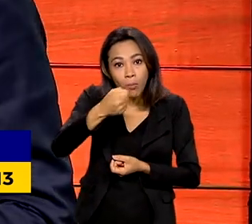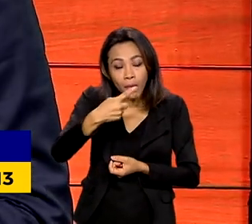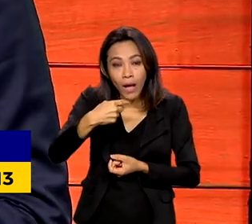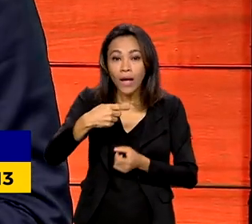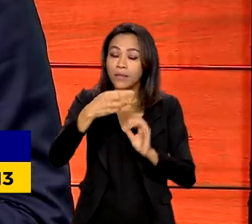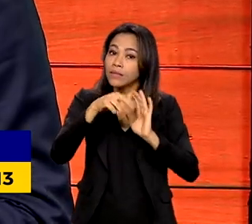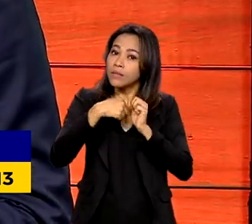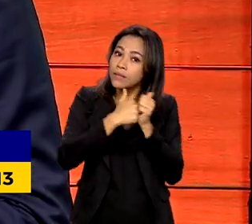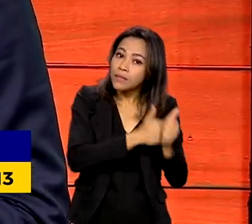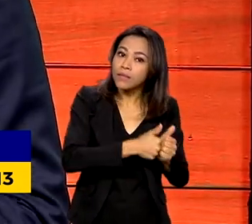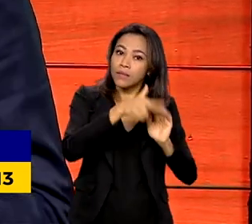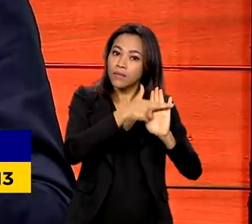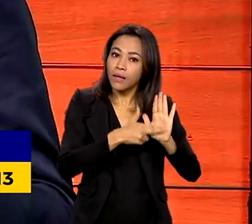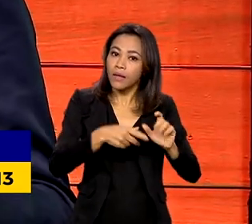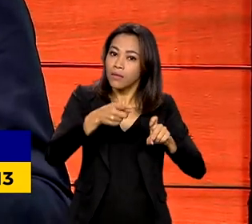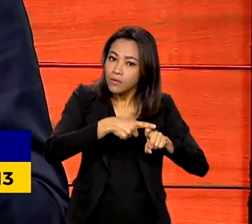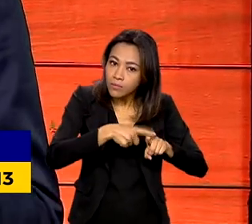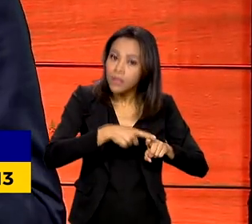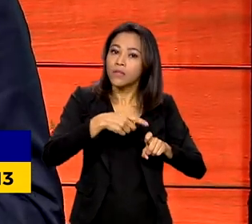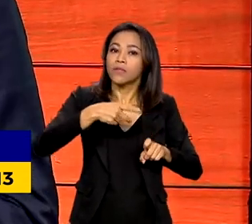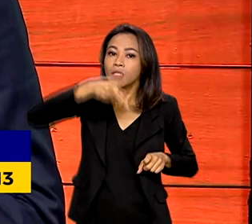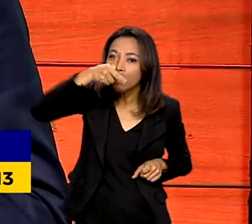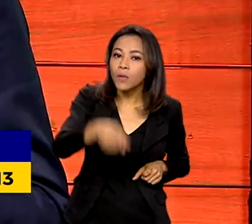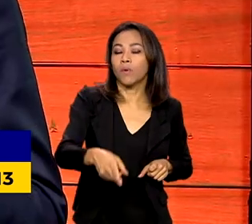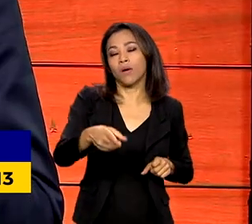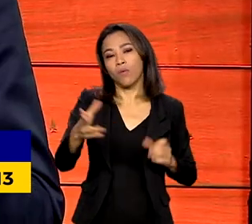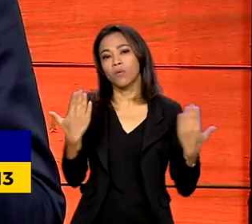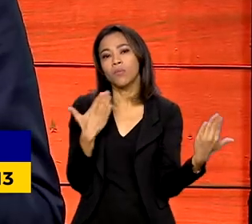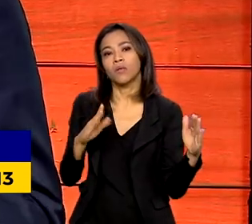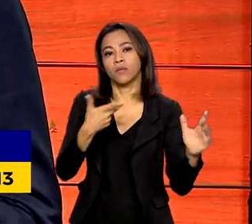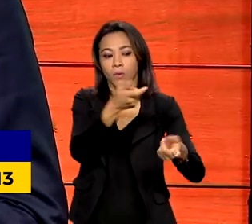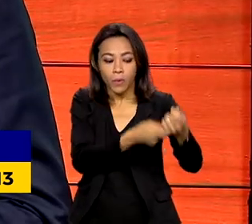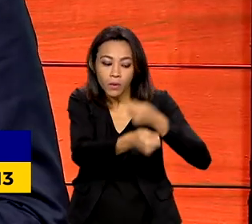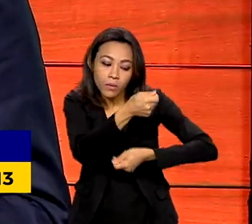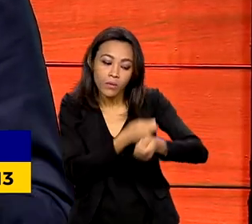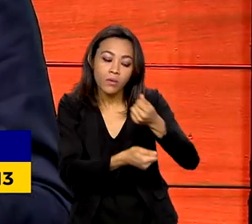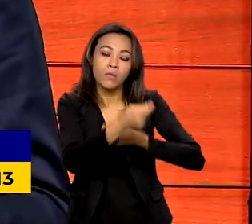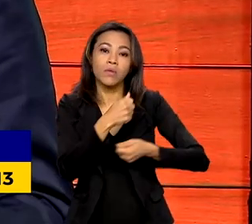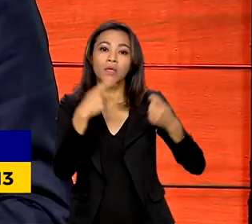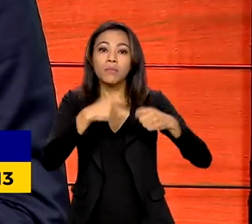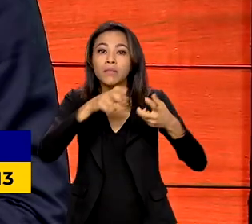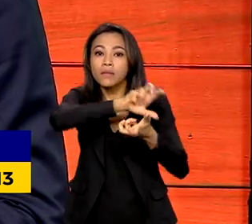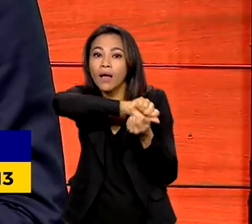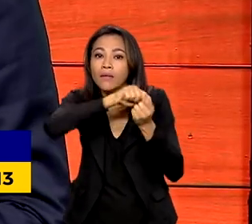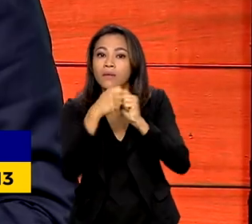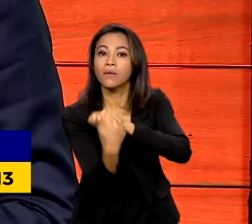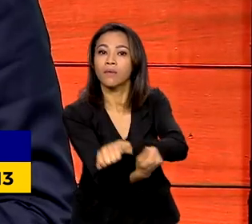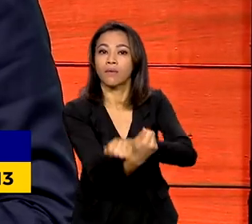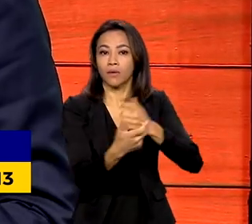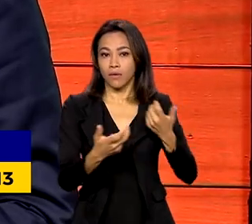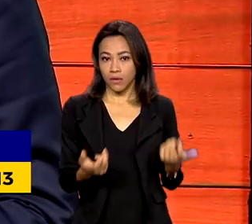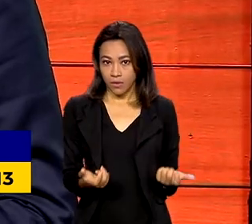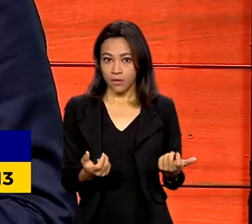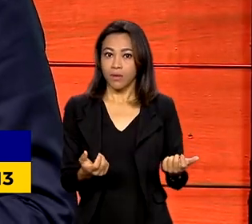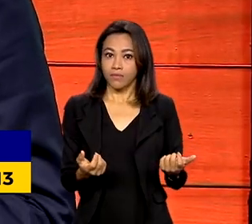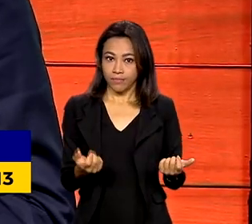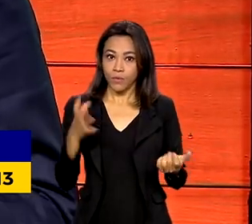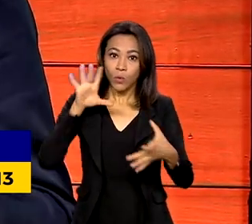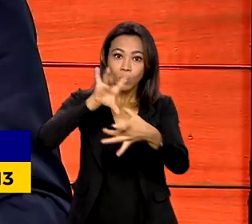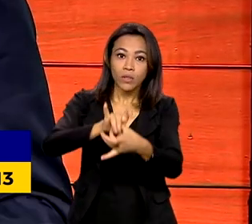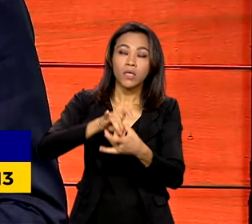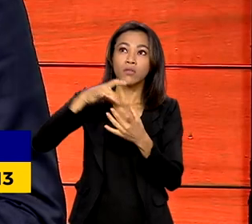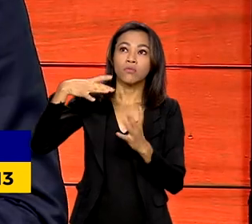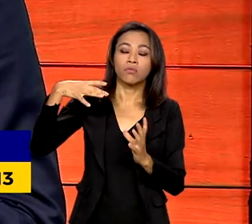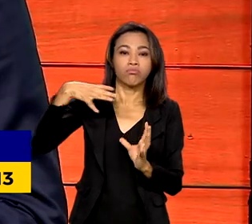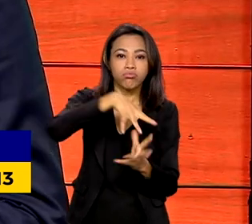a economia consiga, a um só tempo, se reajustar do ponto de vista macroeconômico e